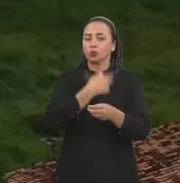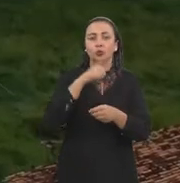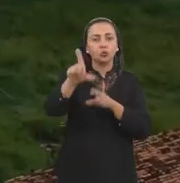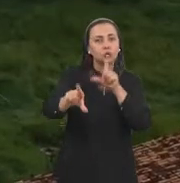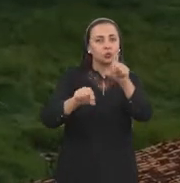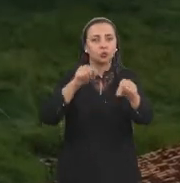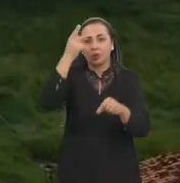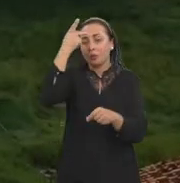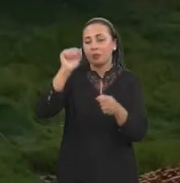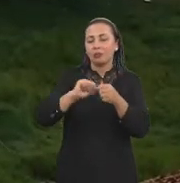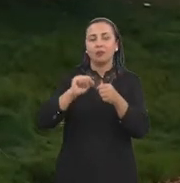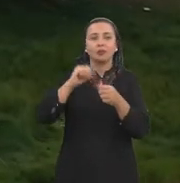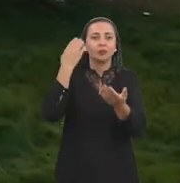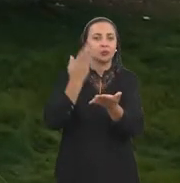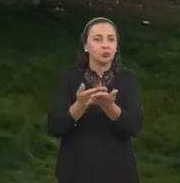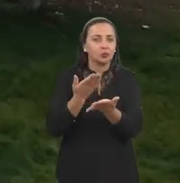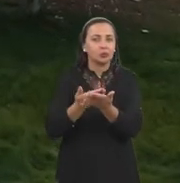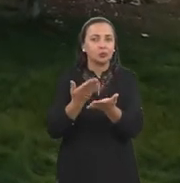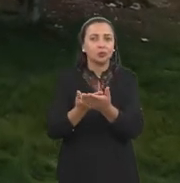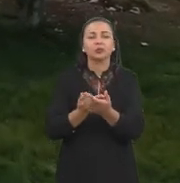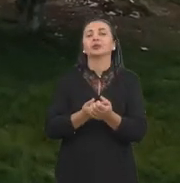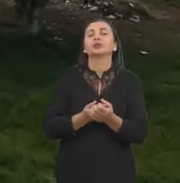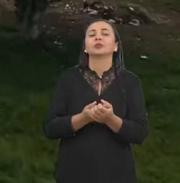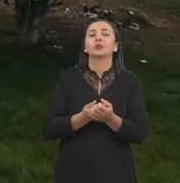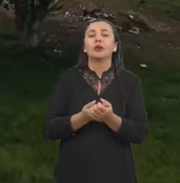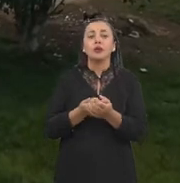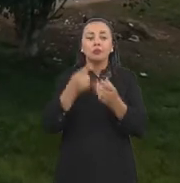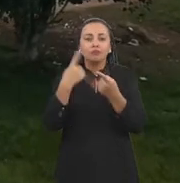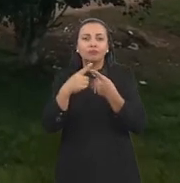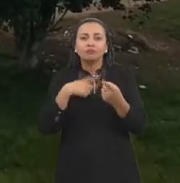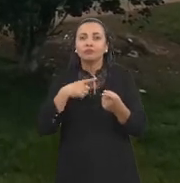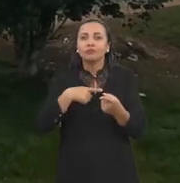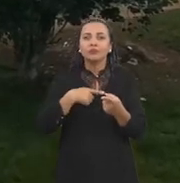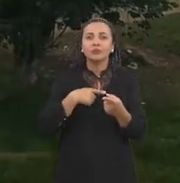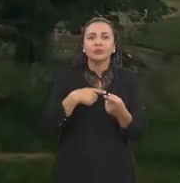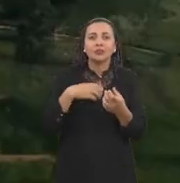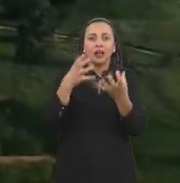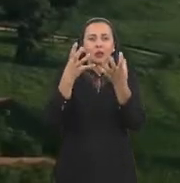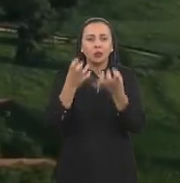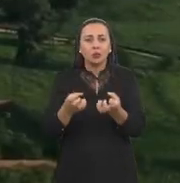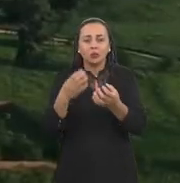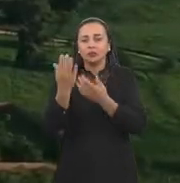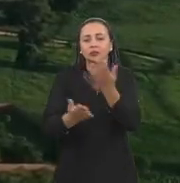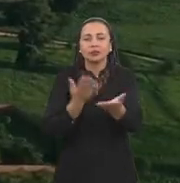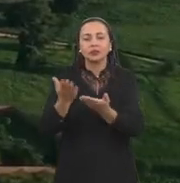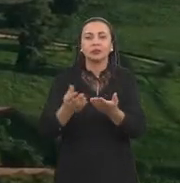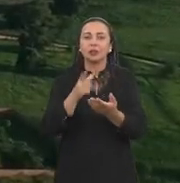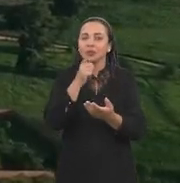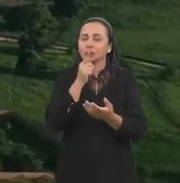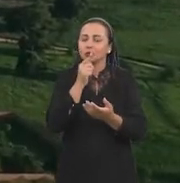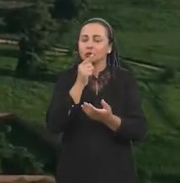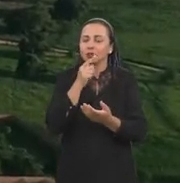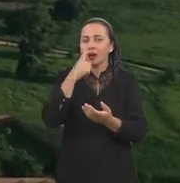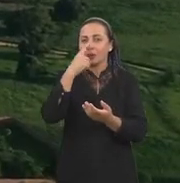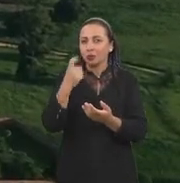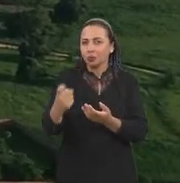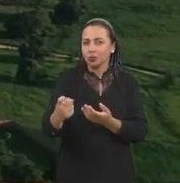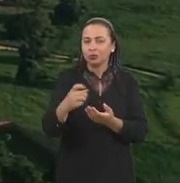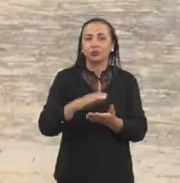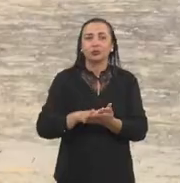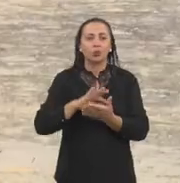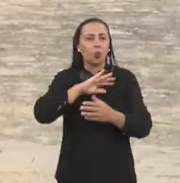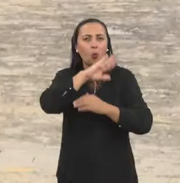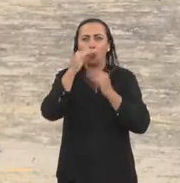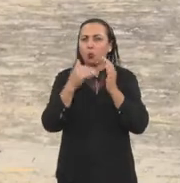Município que a gente escolheu para realizar o estudo em virtude da presença da Estação de Tratamento de Esgoto.